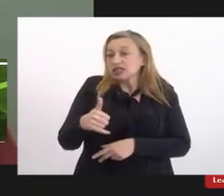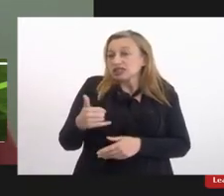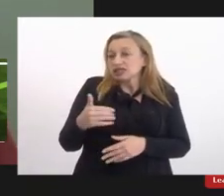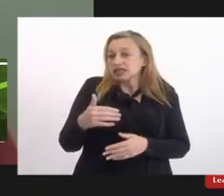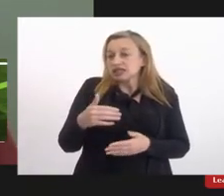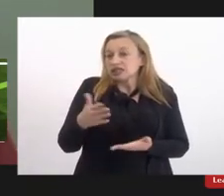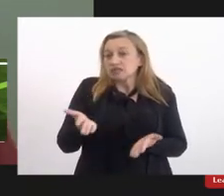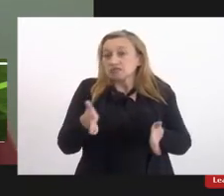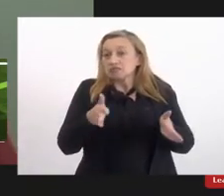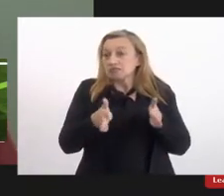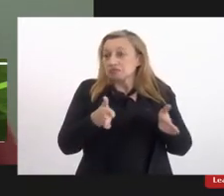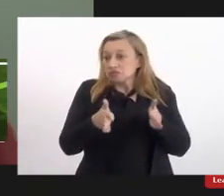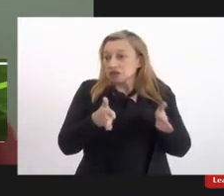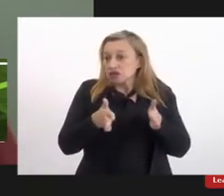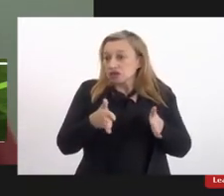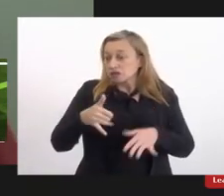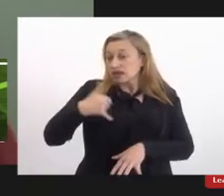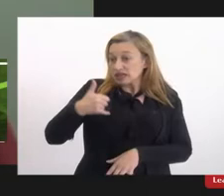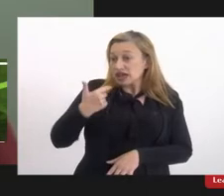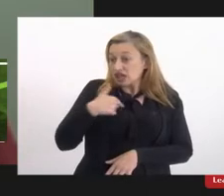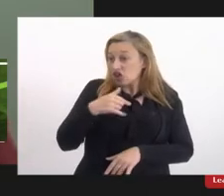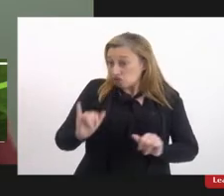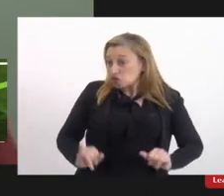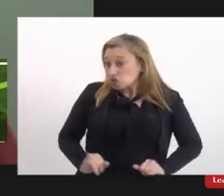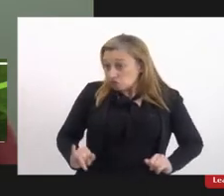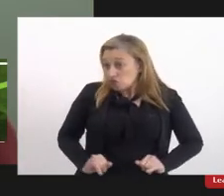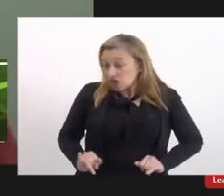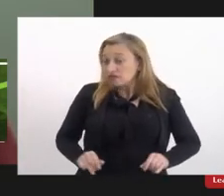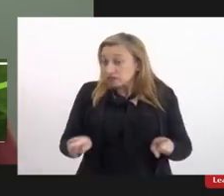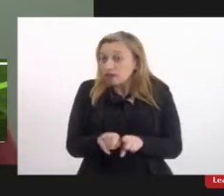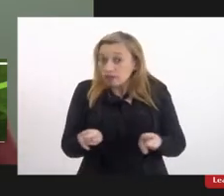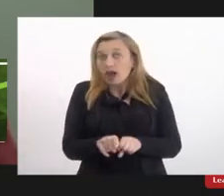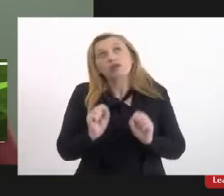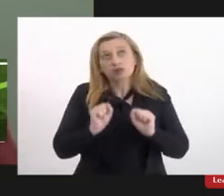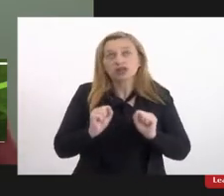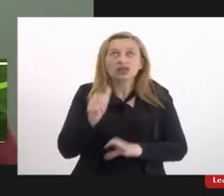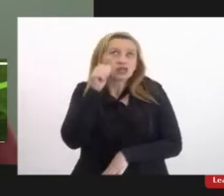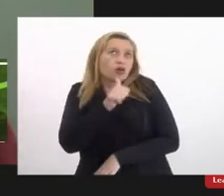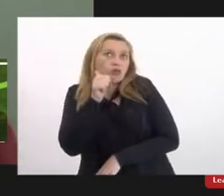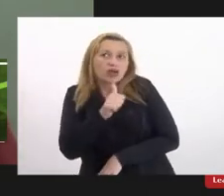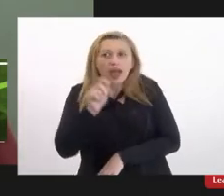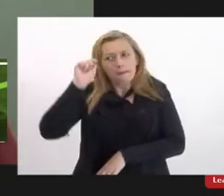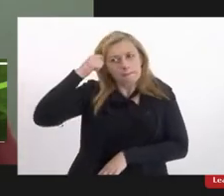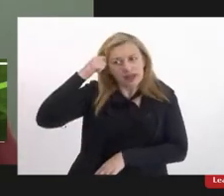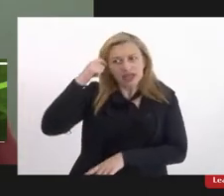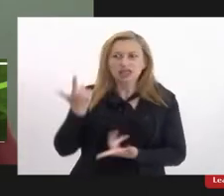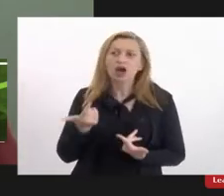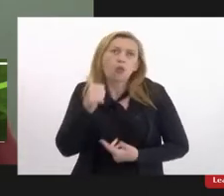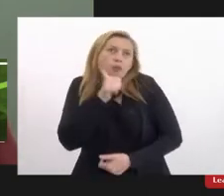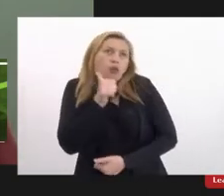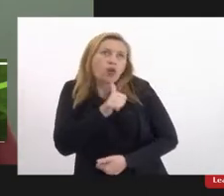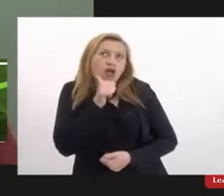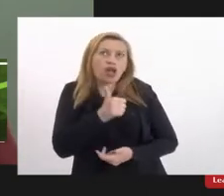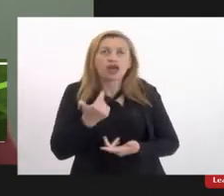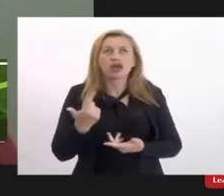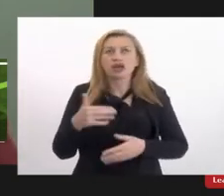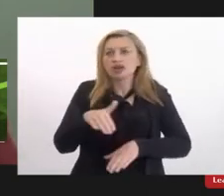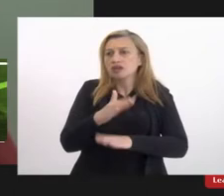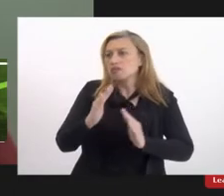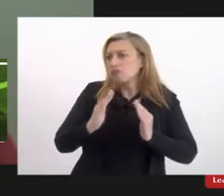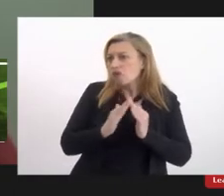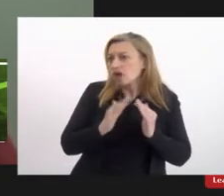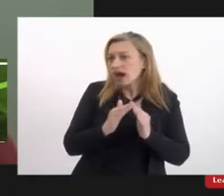pela idade, vou sofrer daqui a pouco essa opressão, poderia ser uma mulher preta, poderia ser uma mulher que morasse numa